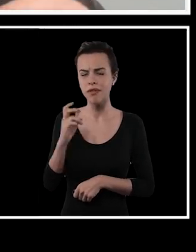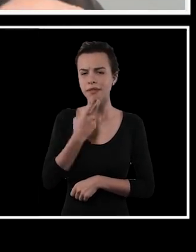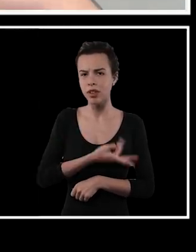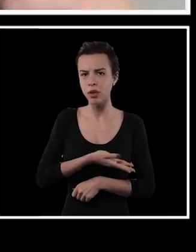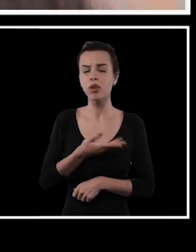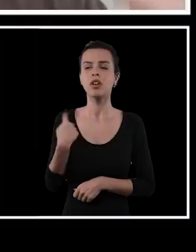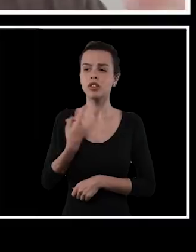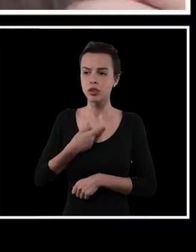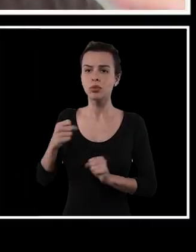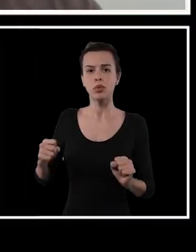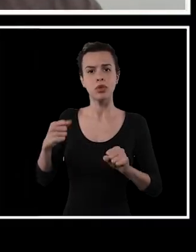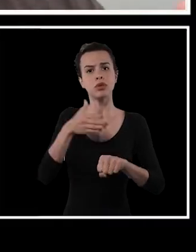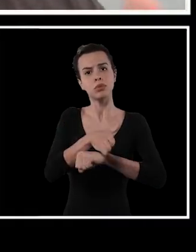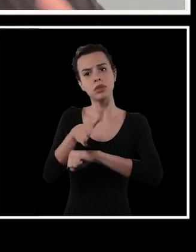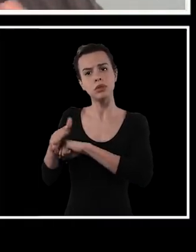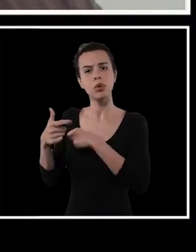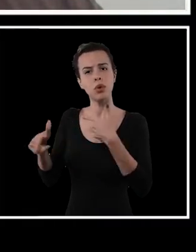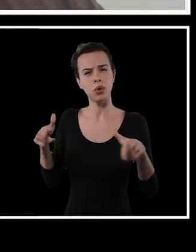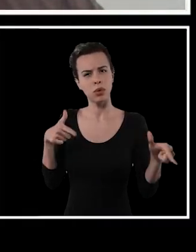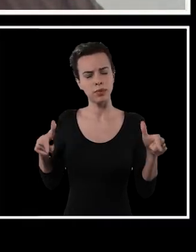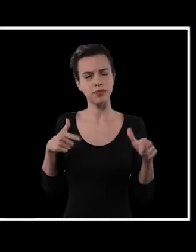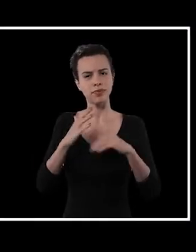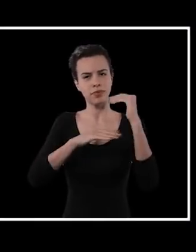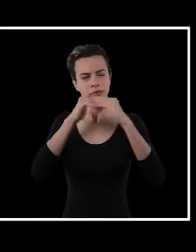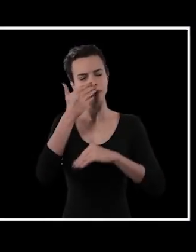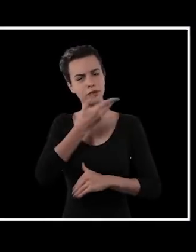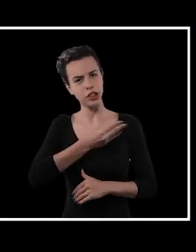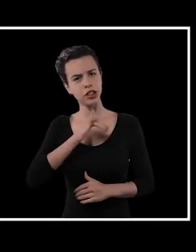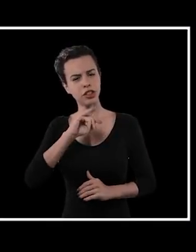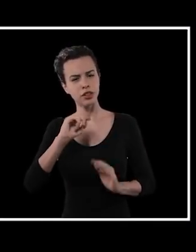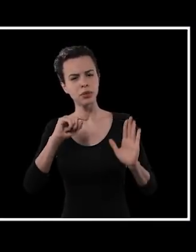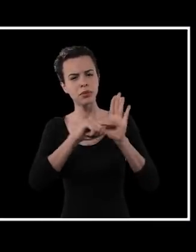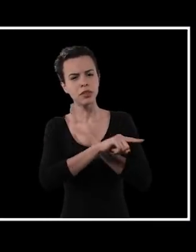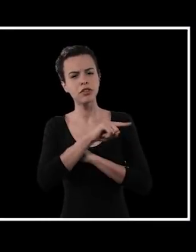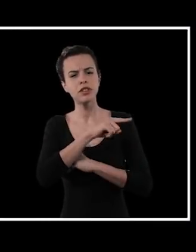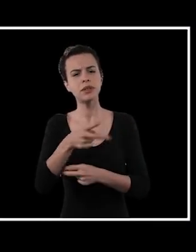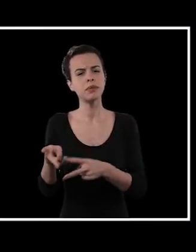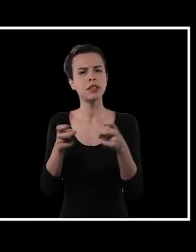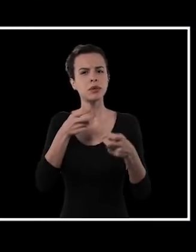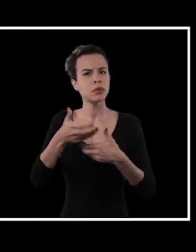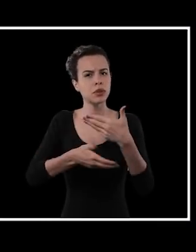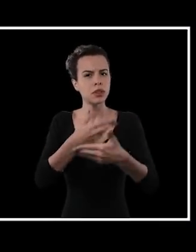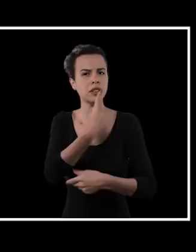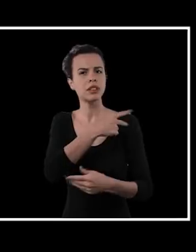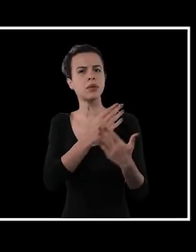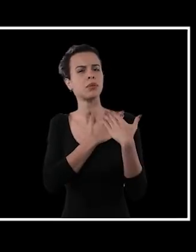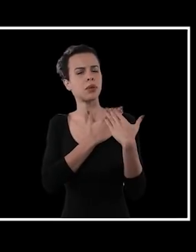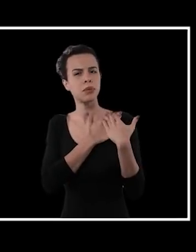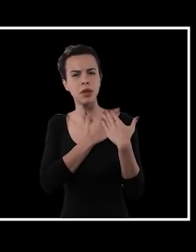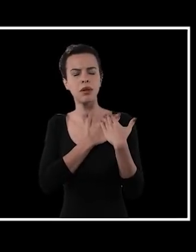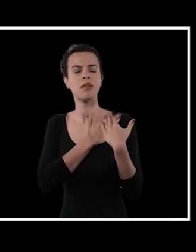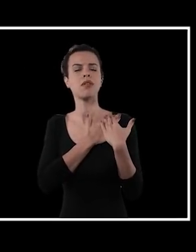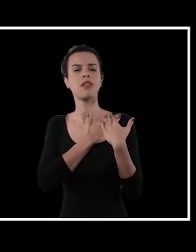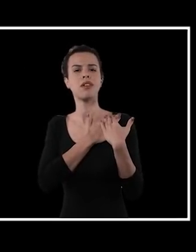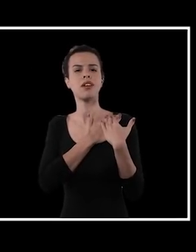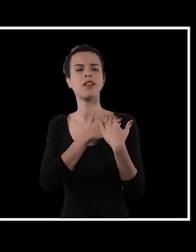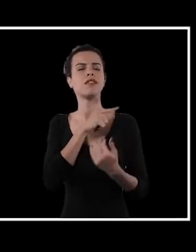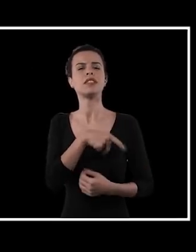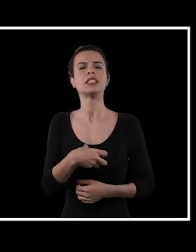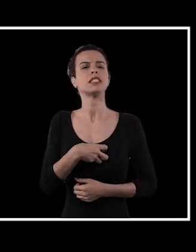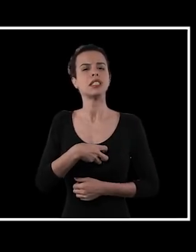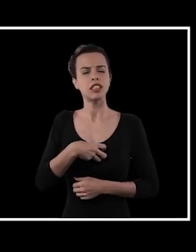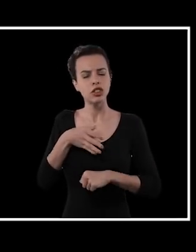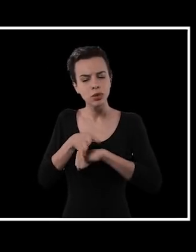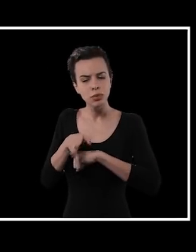a gente pode ter uma outra participação aí e construir. Eu queria puxar por você, Tiago, como é que você vê esse processo, como é você vê o seu papel fazendo